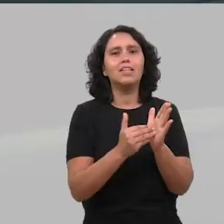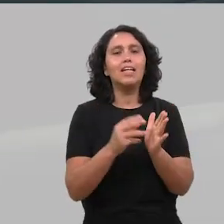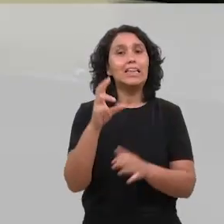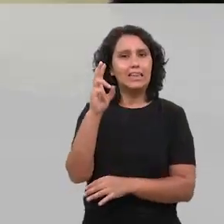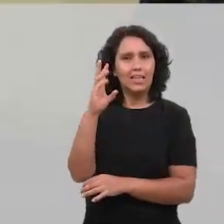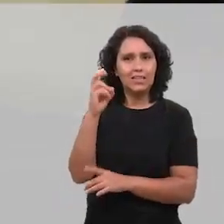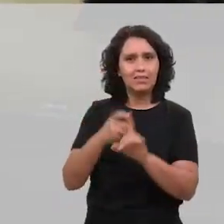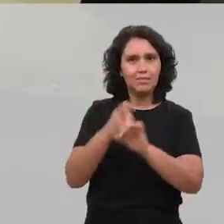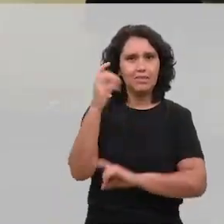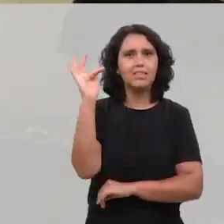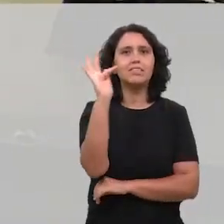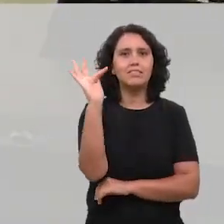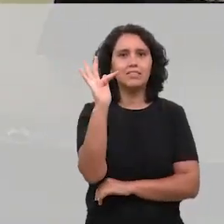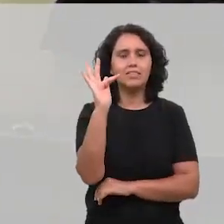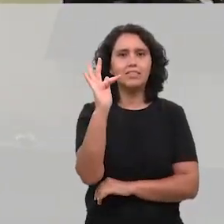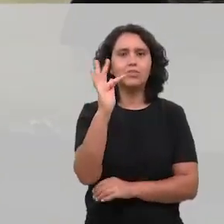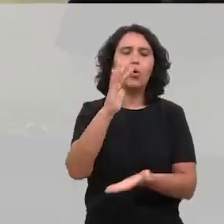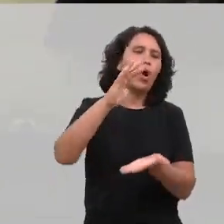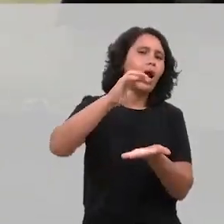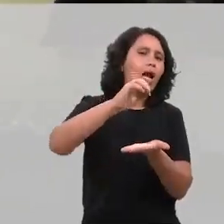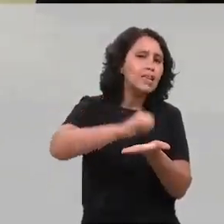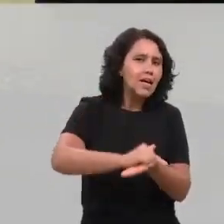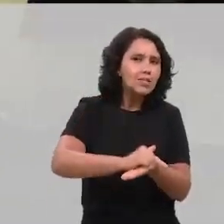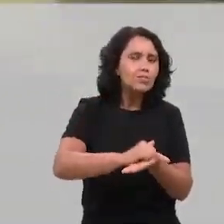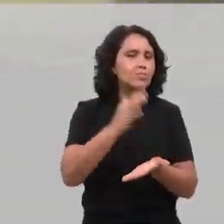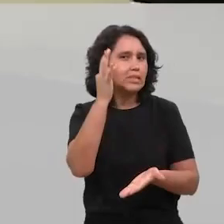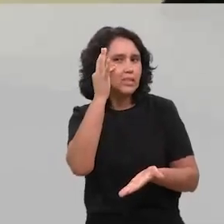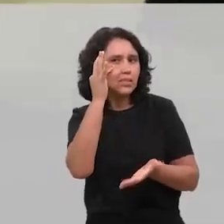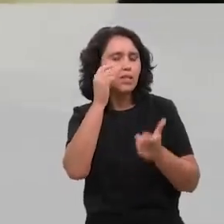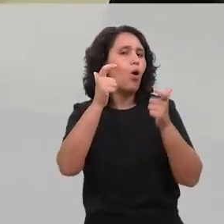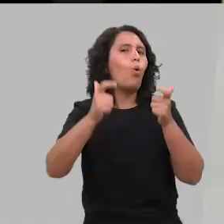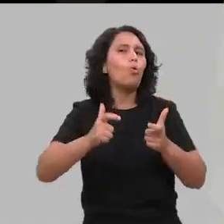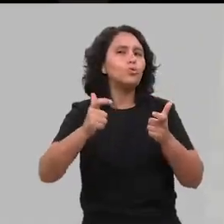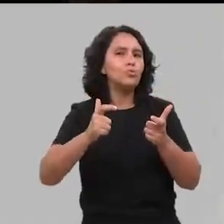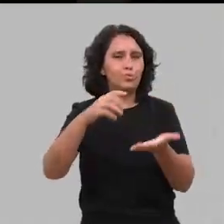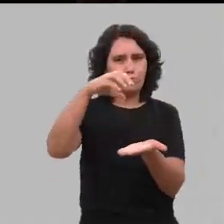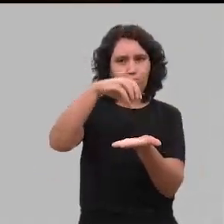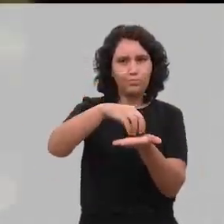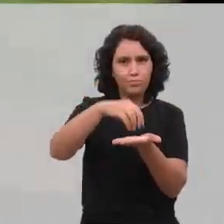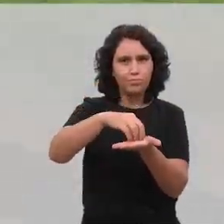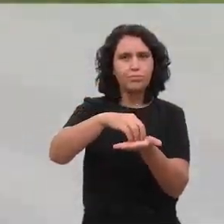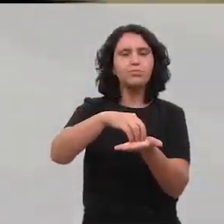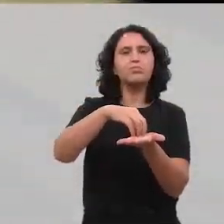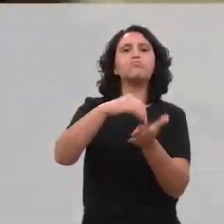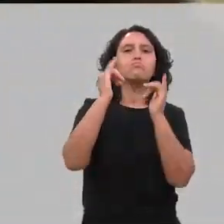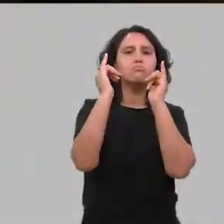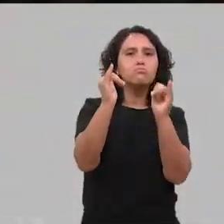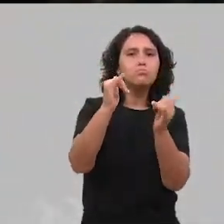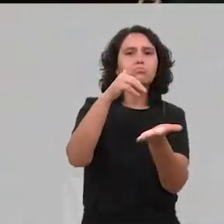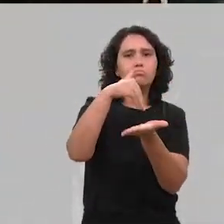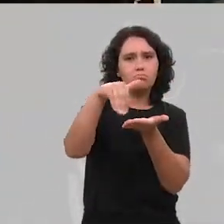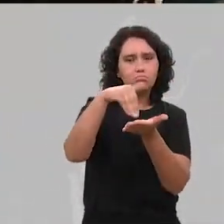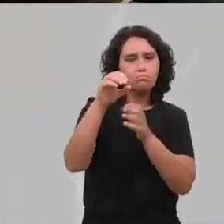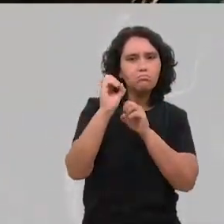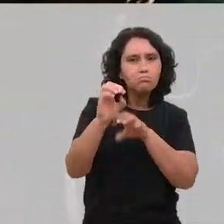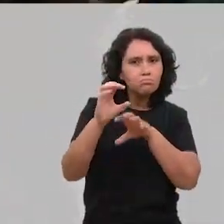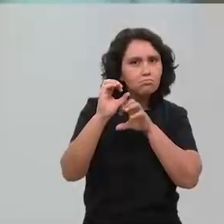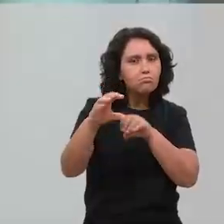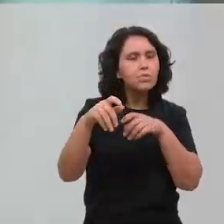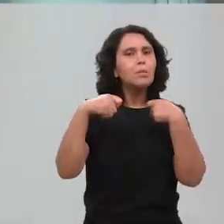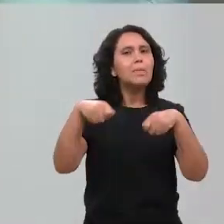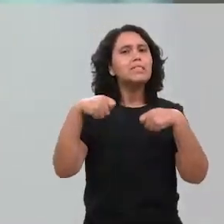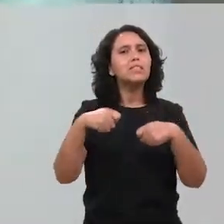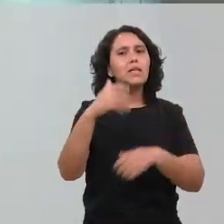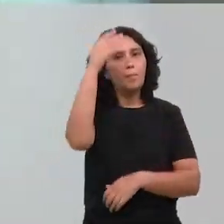se estendem até 13 de fevereiro. O cadastro deve ser feito de forma presencial no setor de transporte escolar da